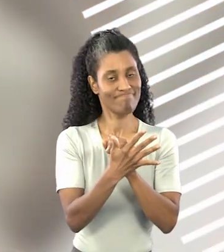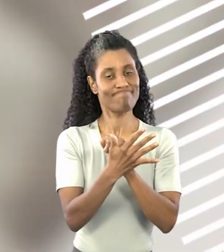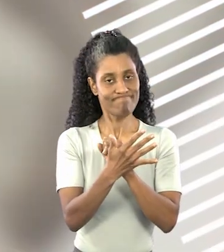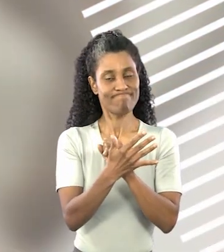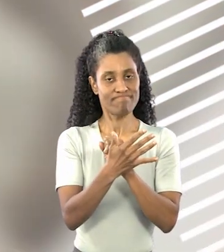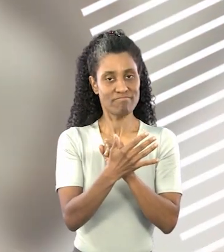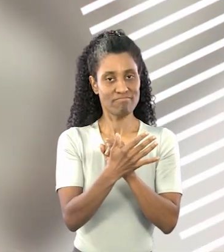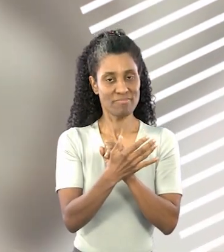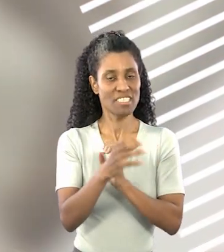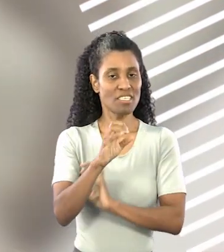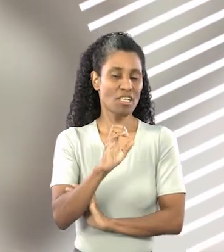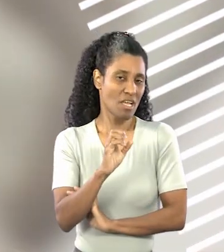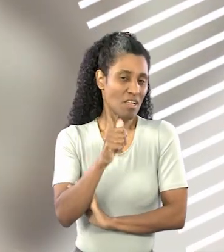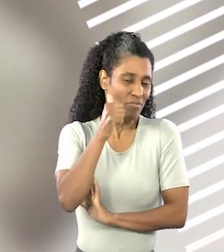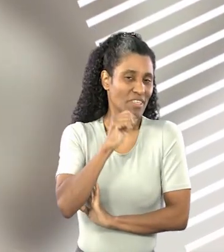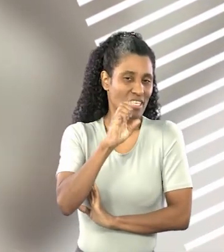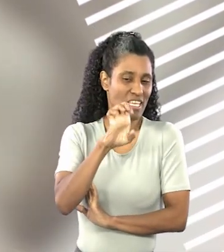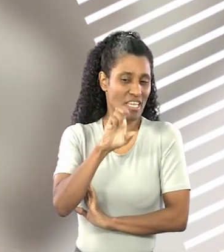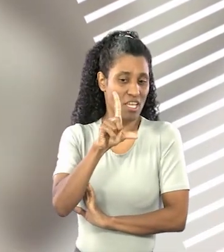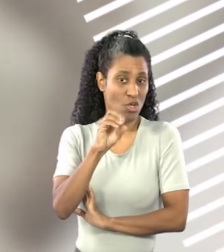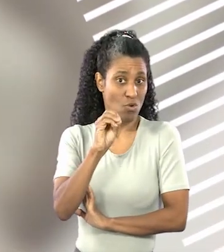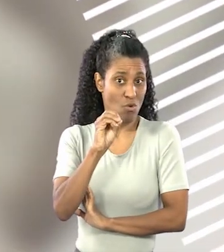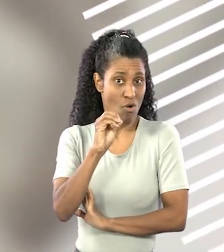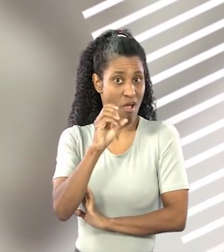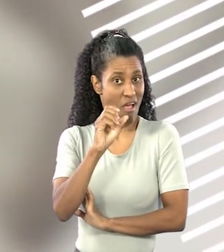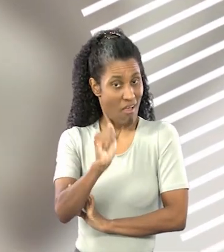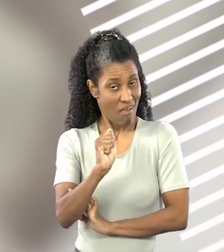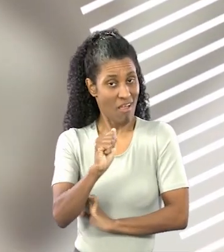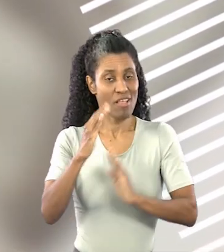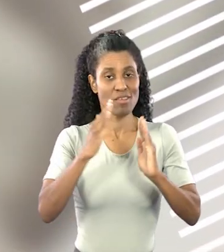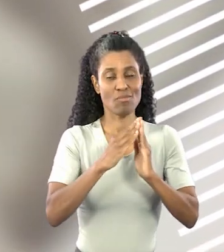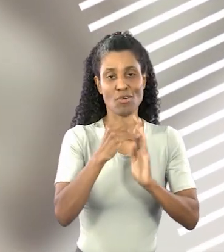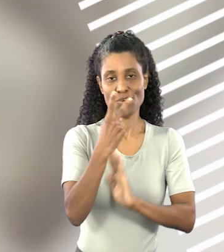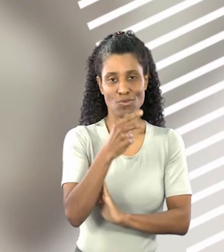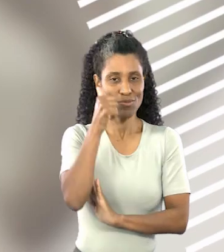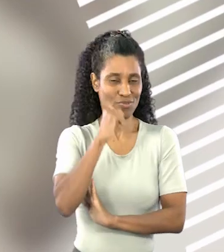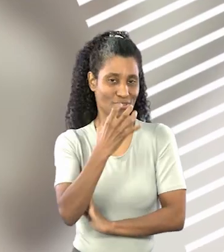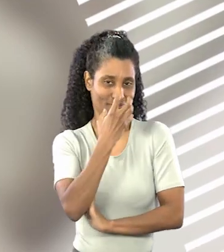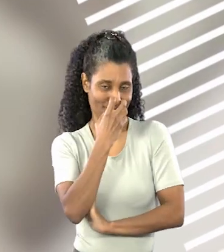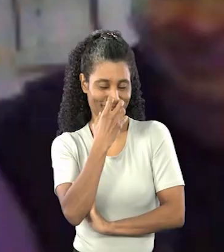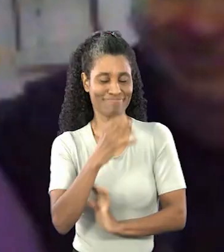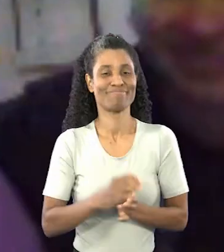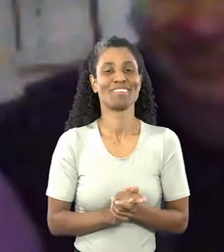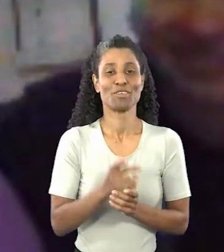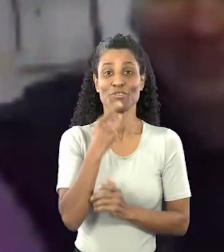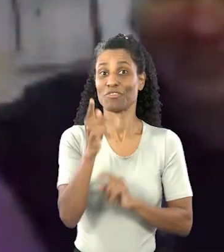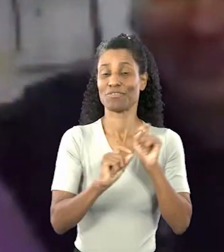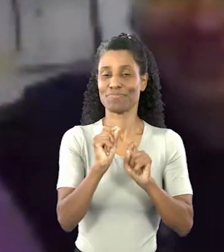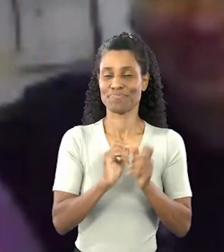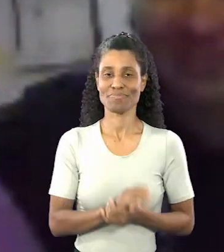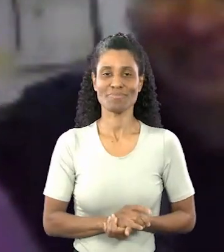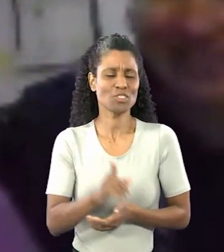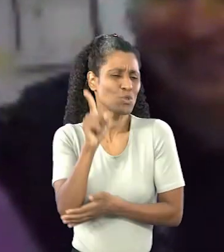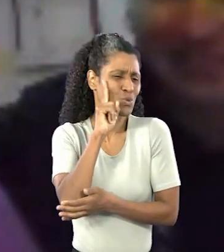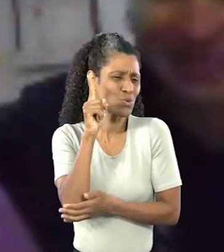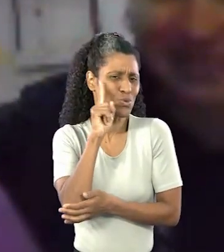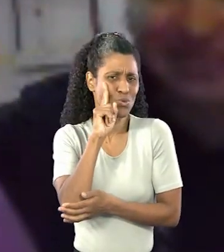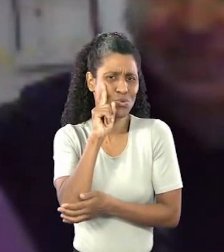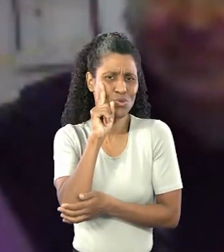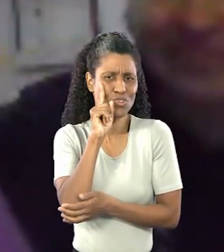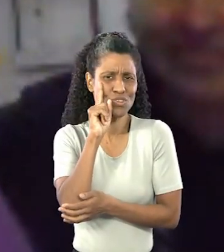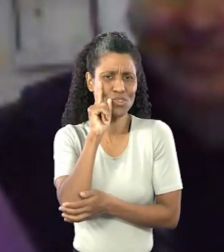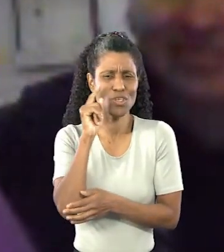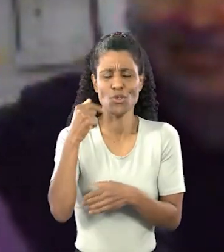pandemia da Covid-19. Dona Eloá, que mora com duas cachorrinhas, que o diga. É uma distração para mim,